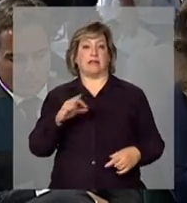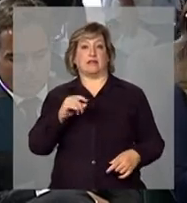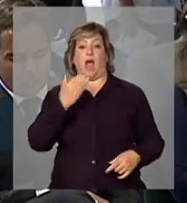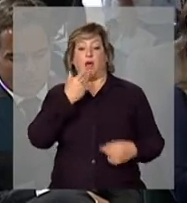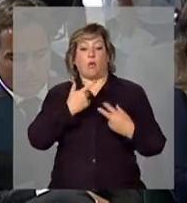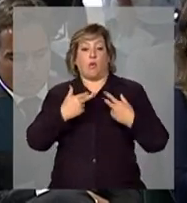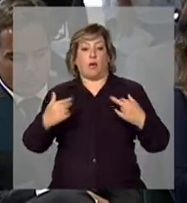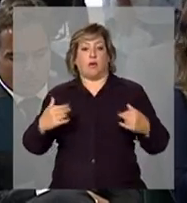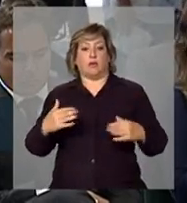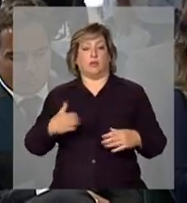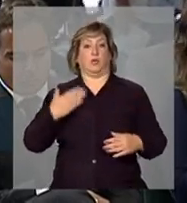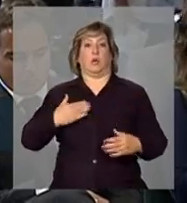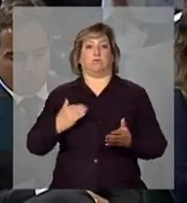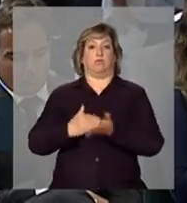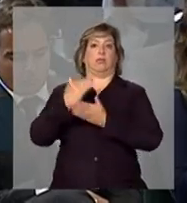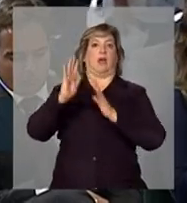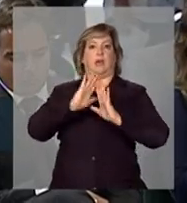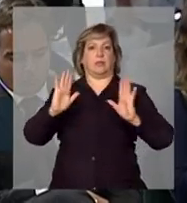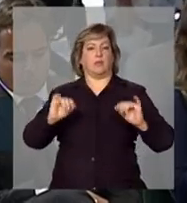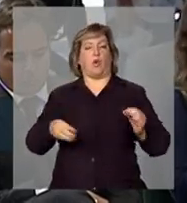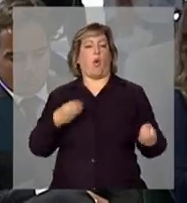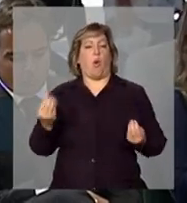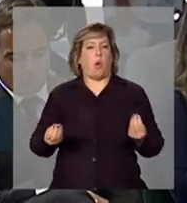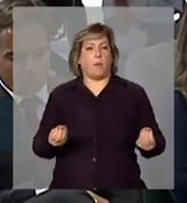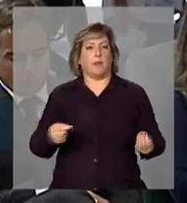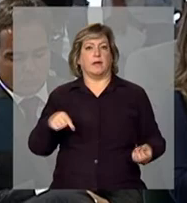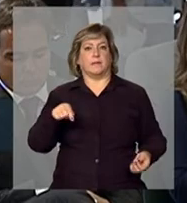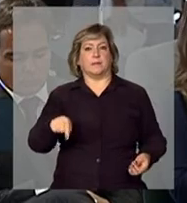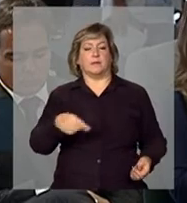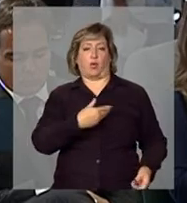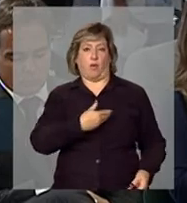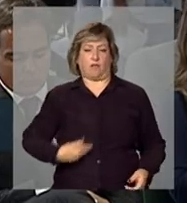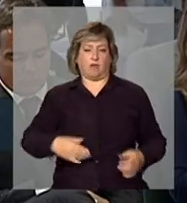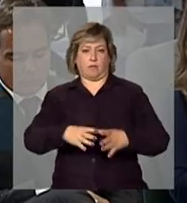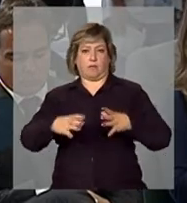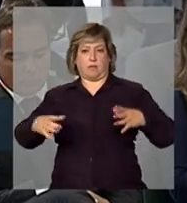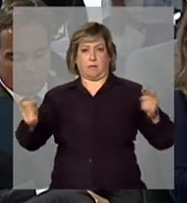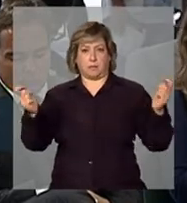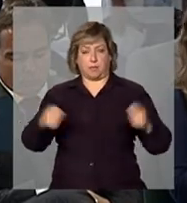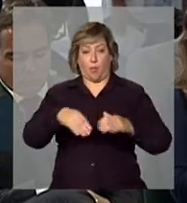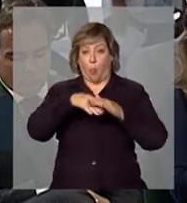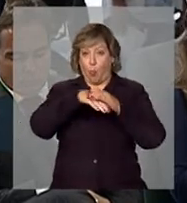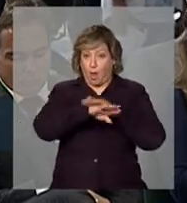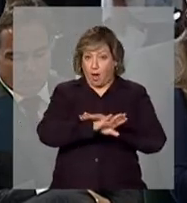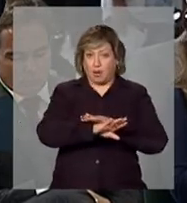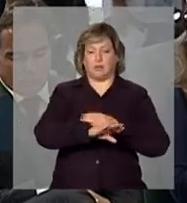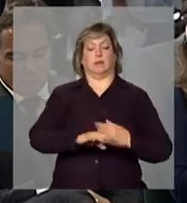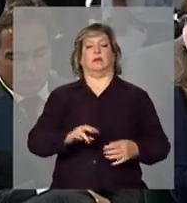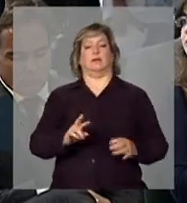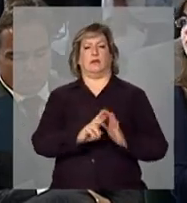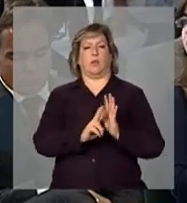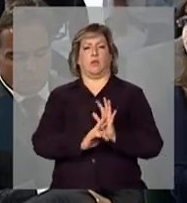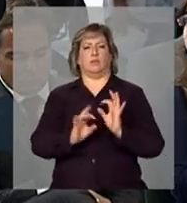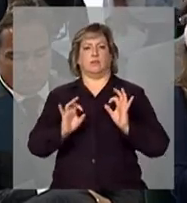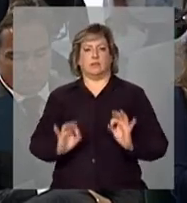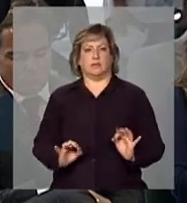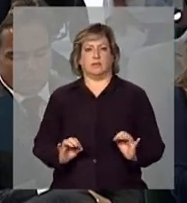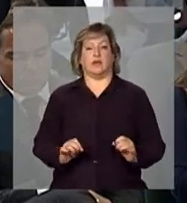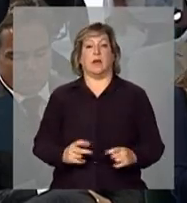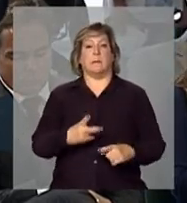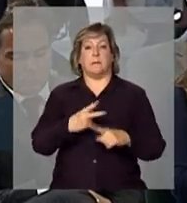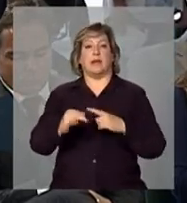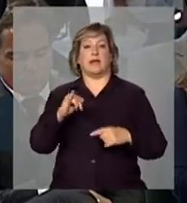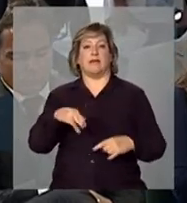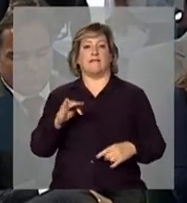alimentos, o governo ampliando a sua capacidade, os seus estoques reguladores, para fazer frente à